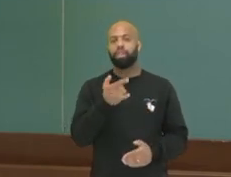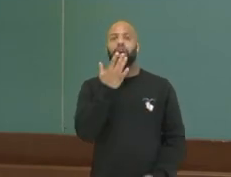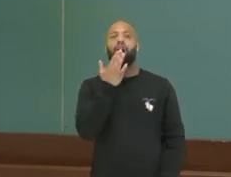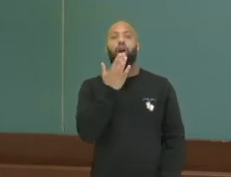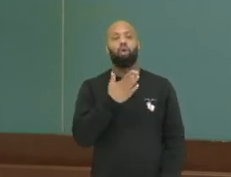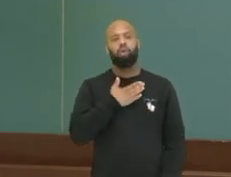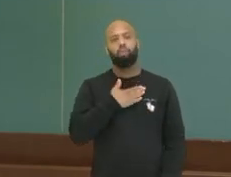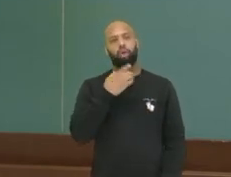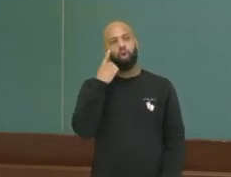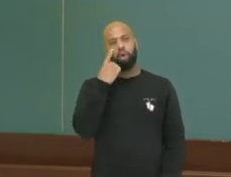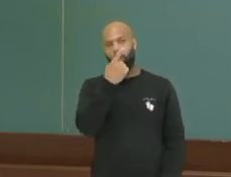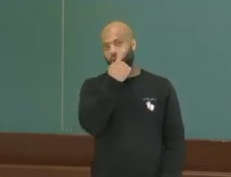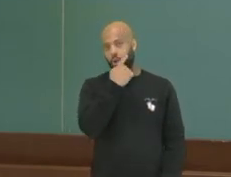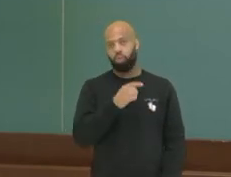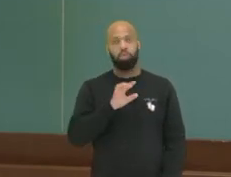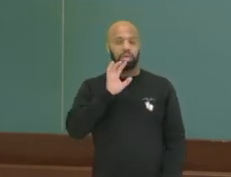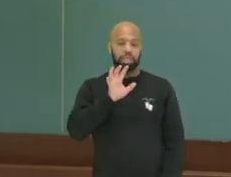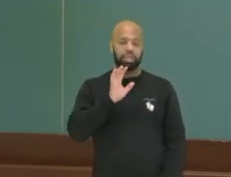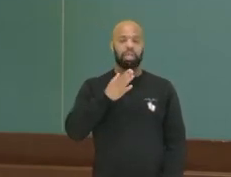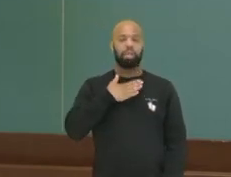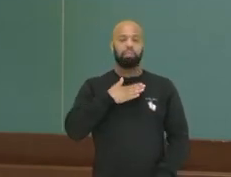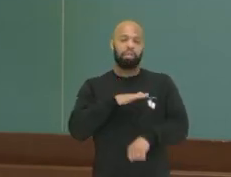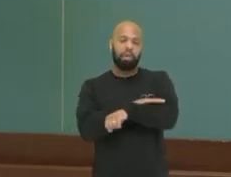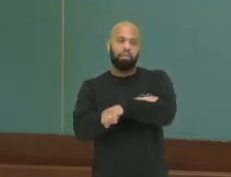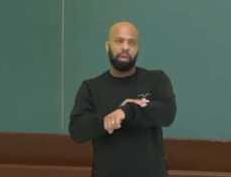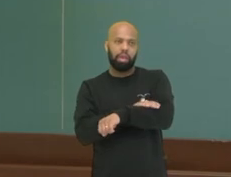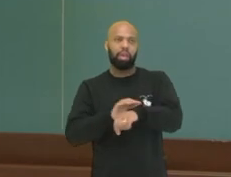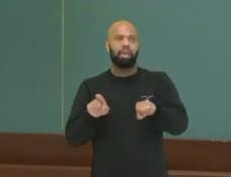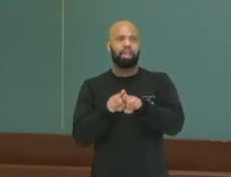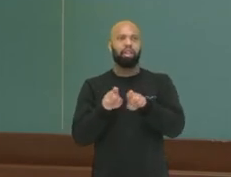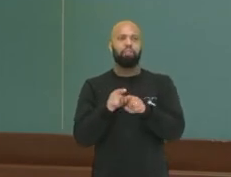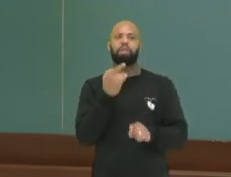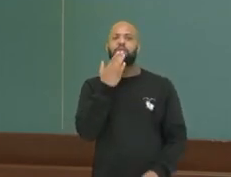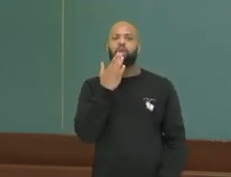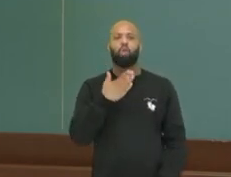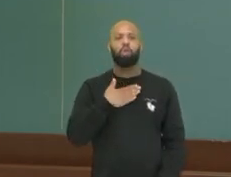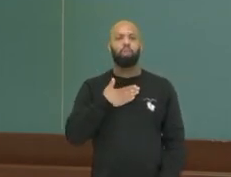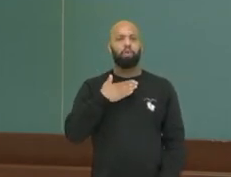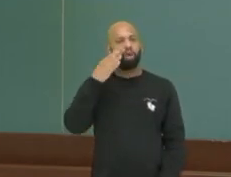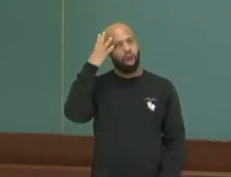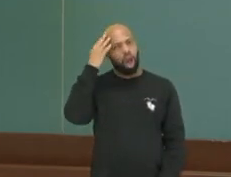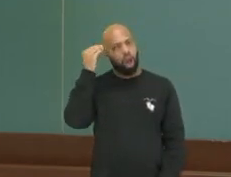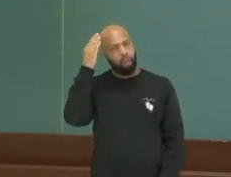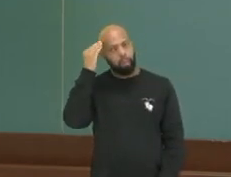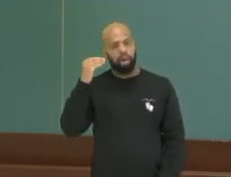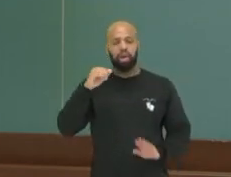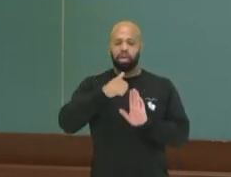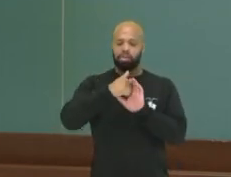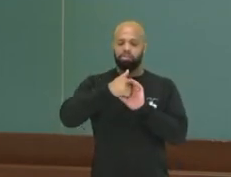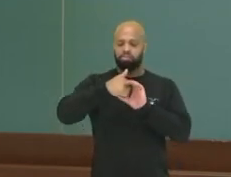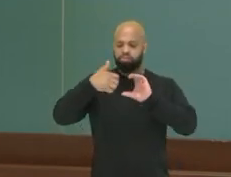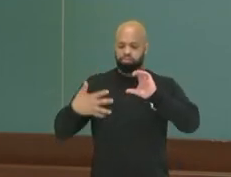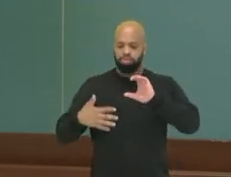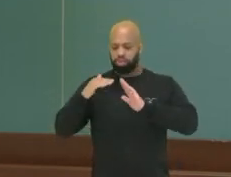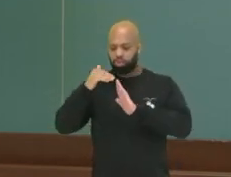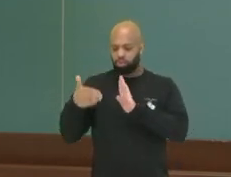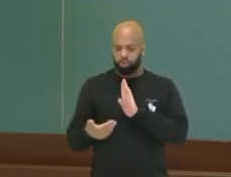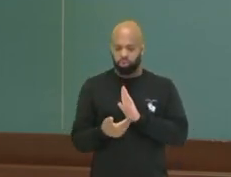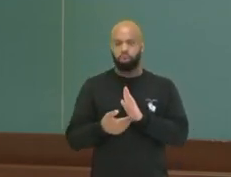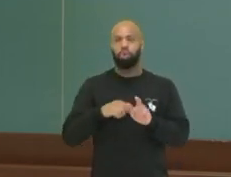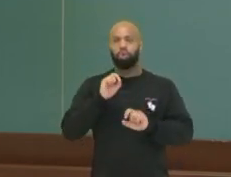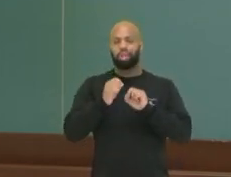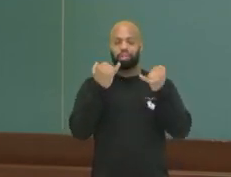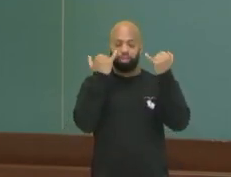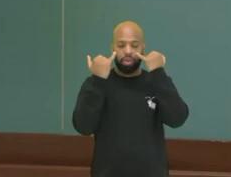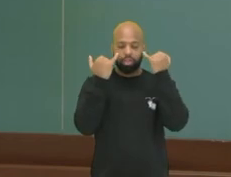dos meus olhos é como é, a cor da minha pele, a cor do meu cabelo, enfim, todas as características que dão a formação